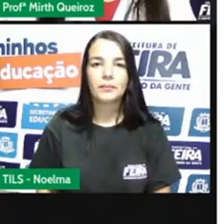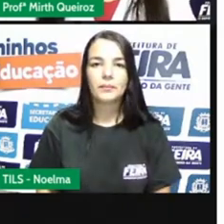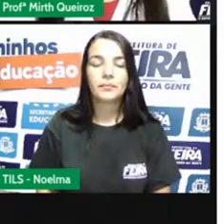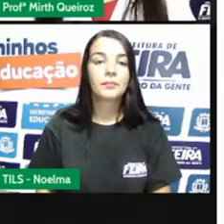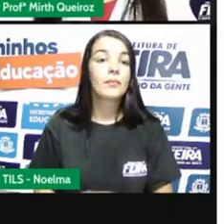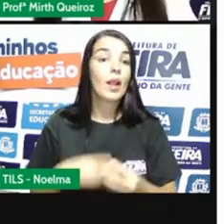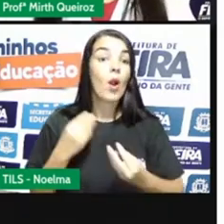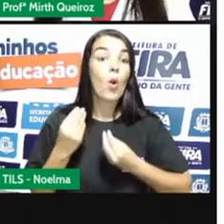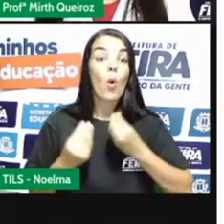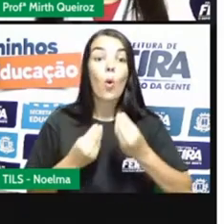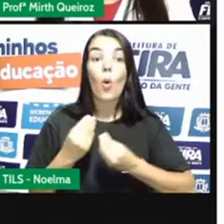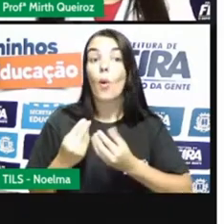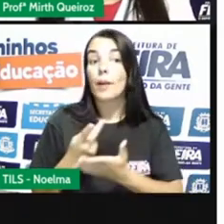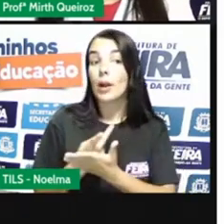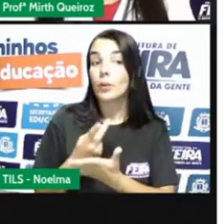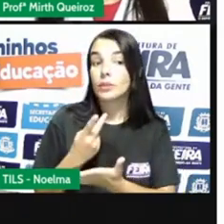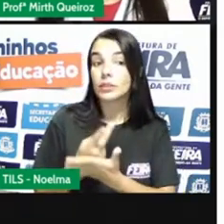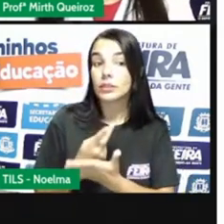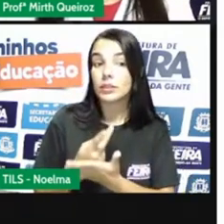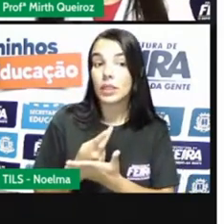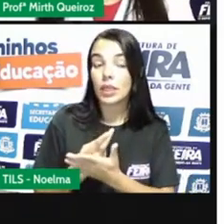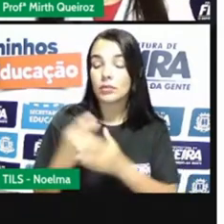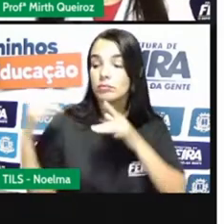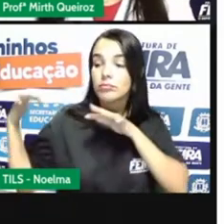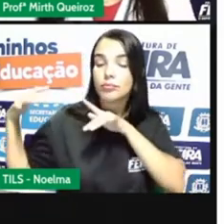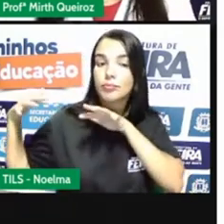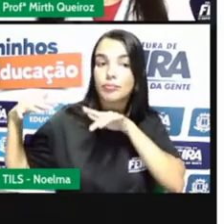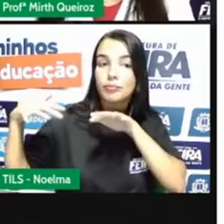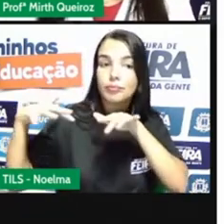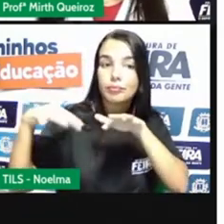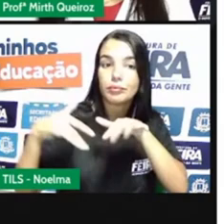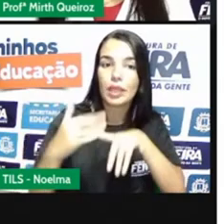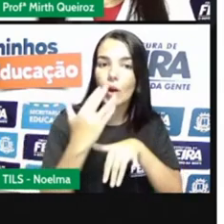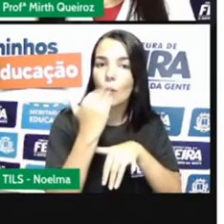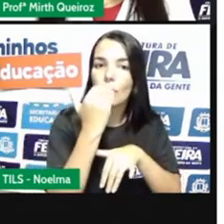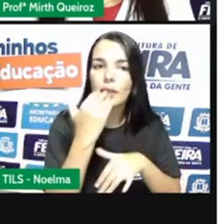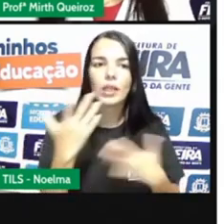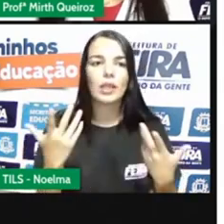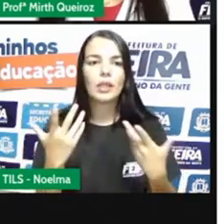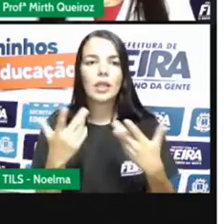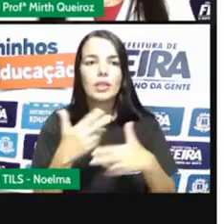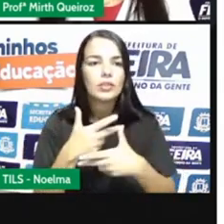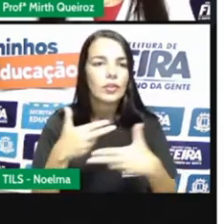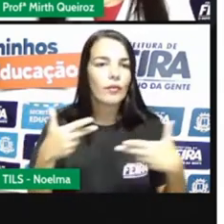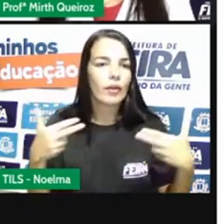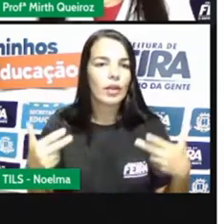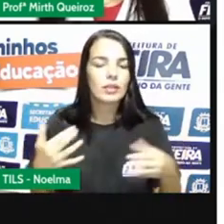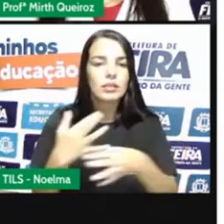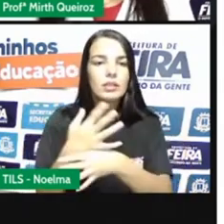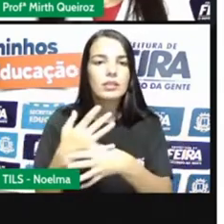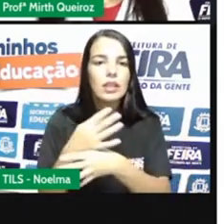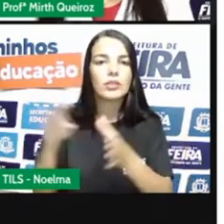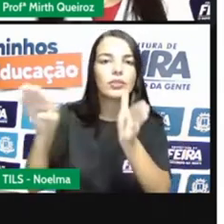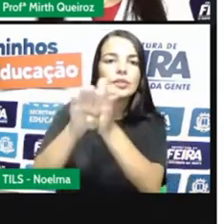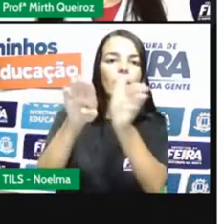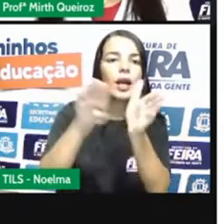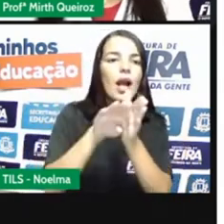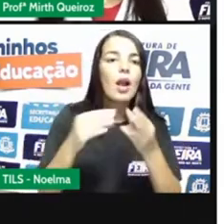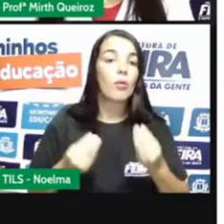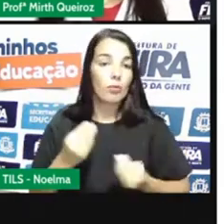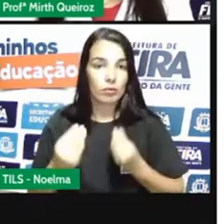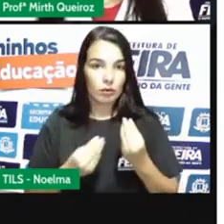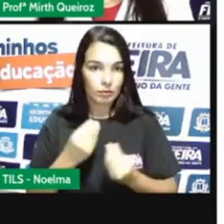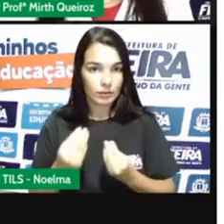O abastecimento das cidades eram feitos através dos boiadeiros, né? Tinha o gado para